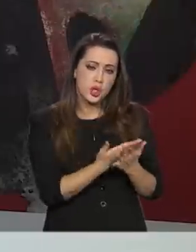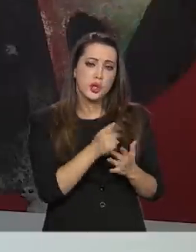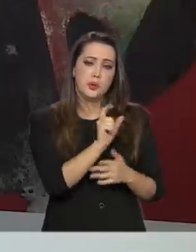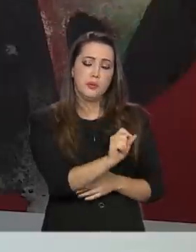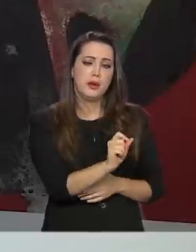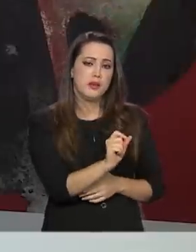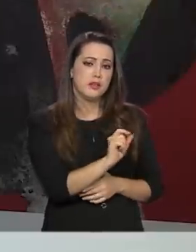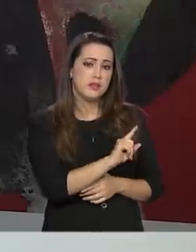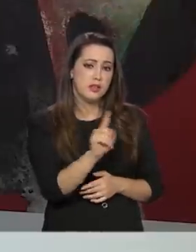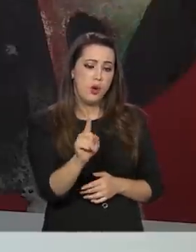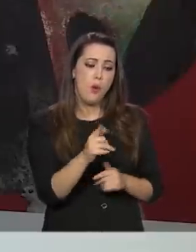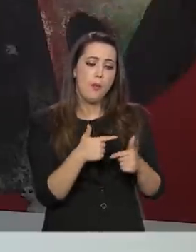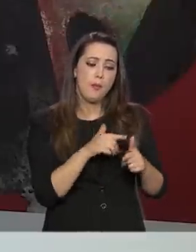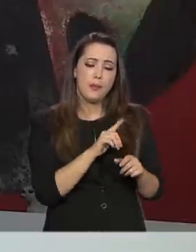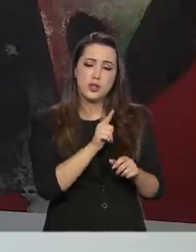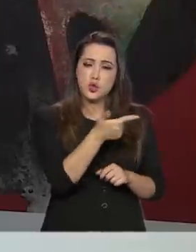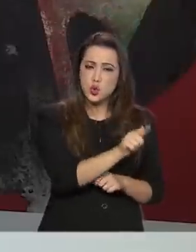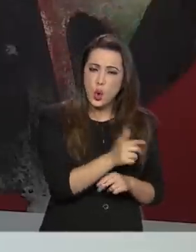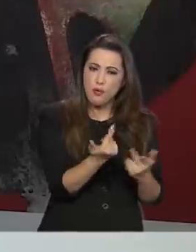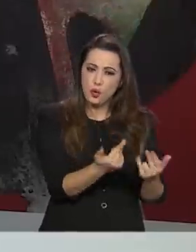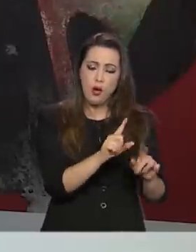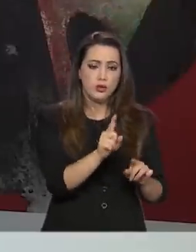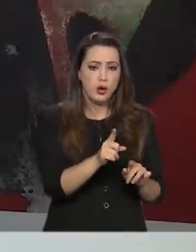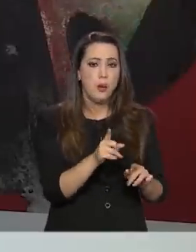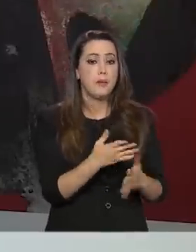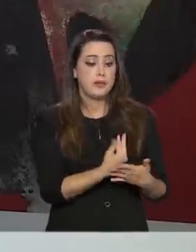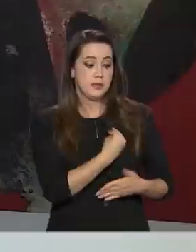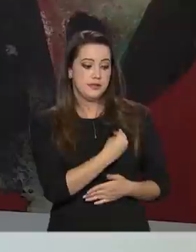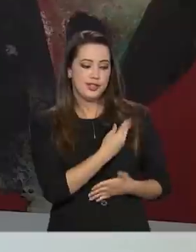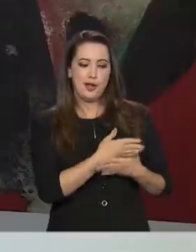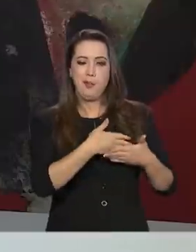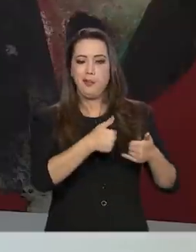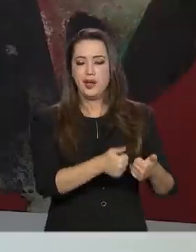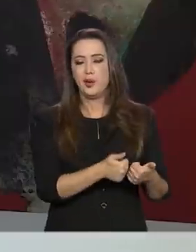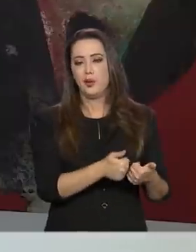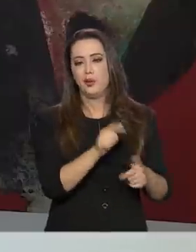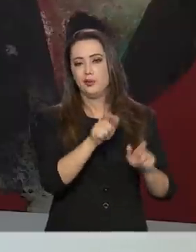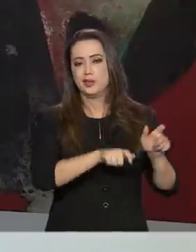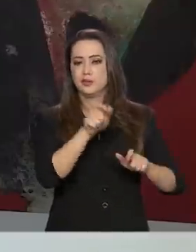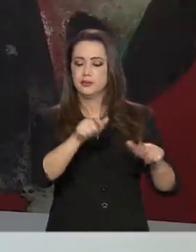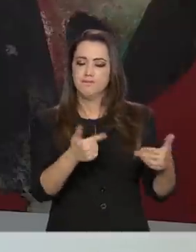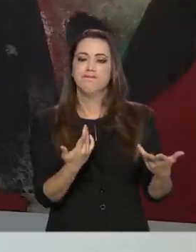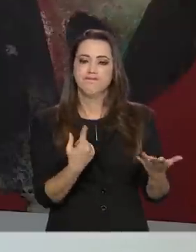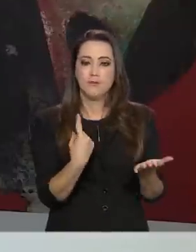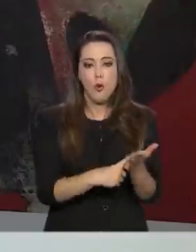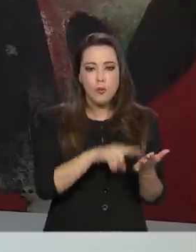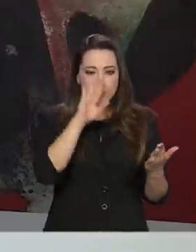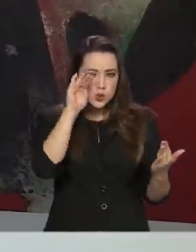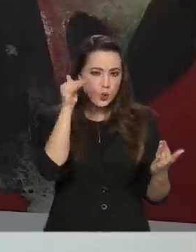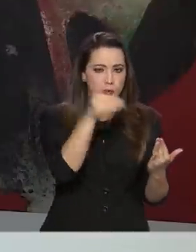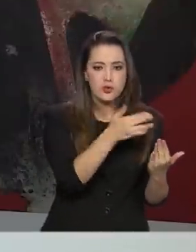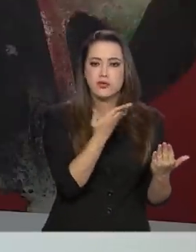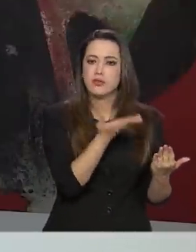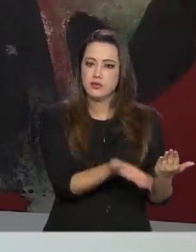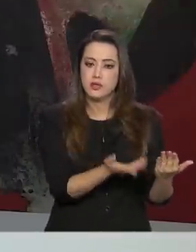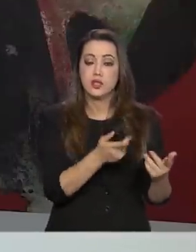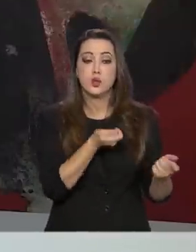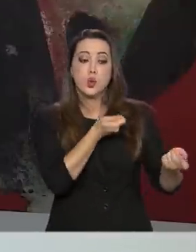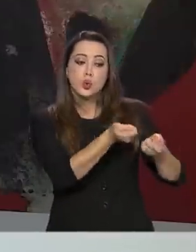mais problemas como esse, mas para promover o bem-estar da população. Então, essa tem que ser a agenda. buscar o equilíbrio fiscal,